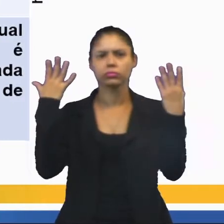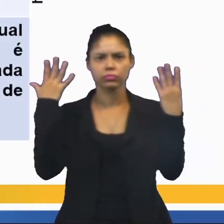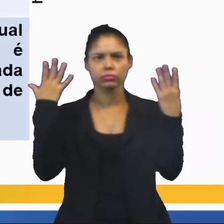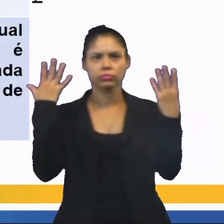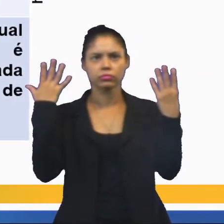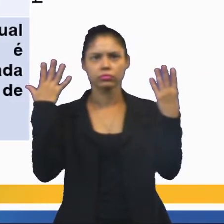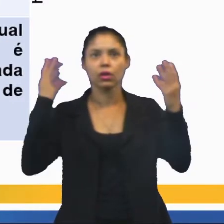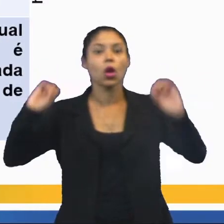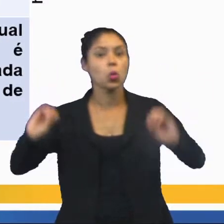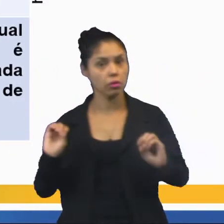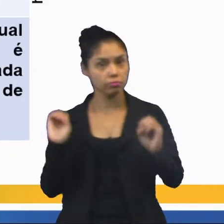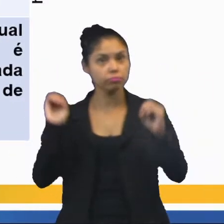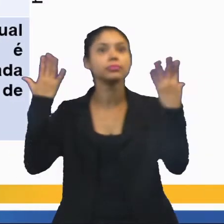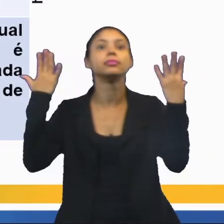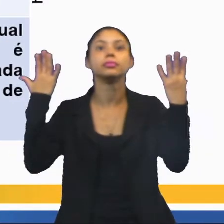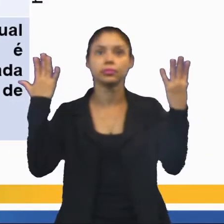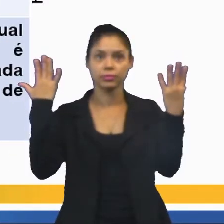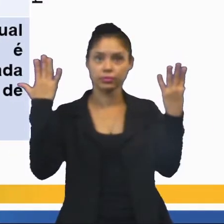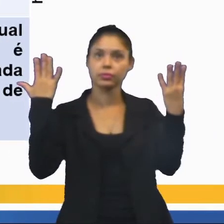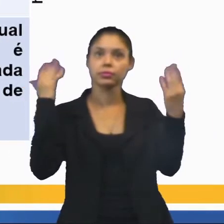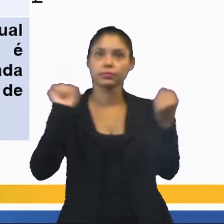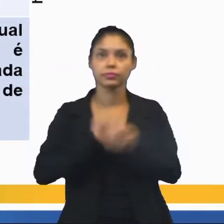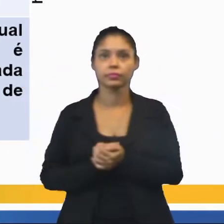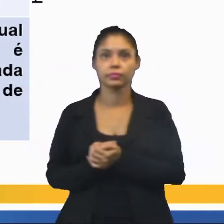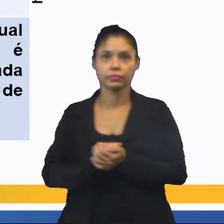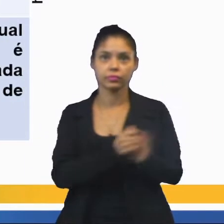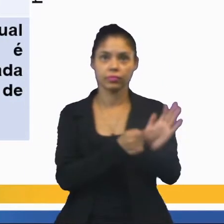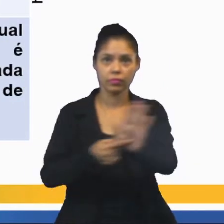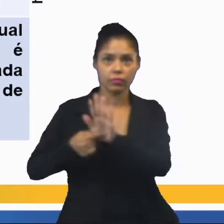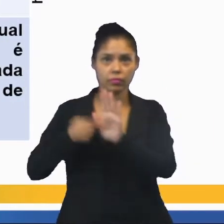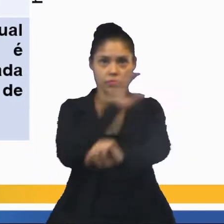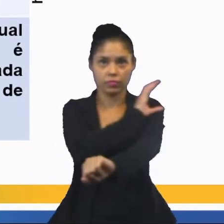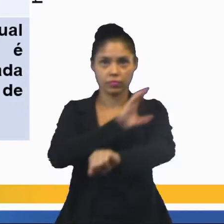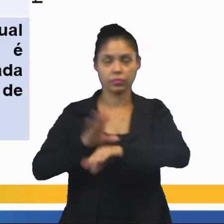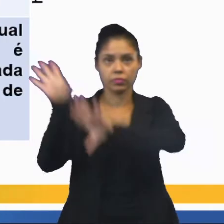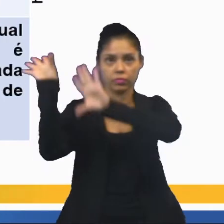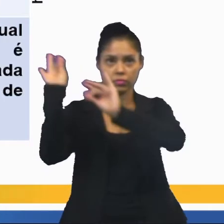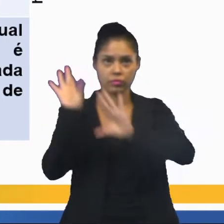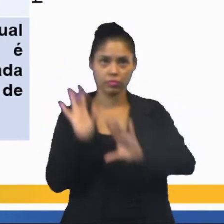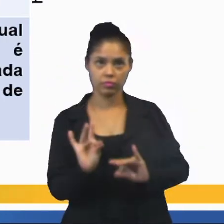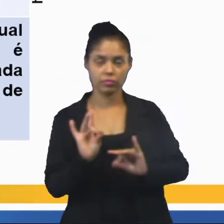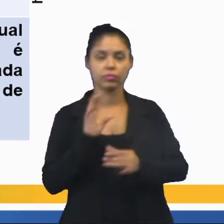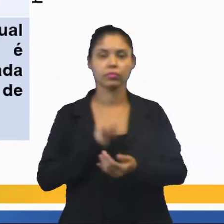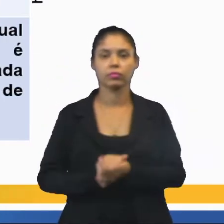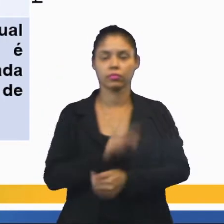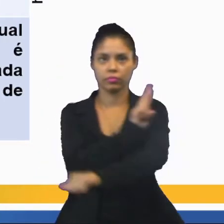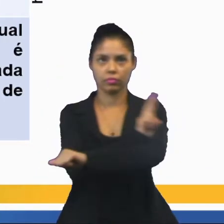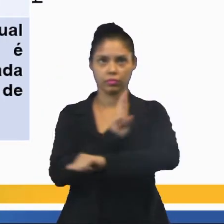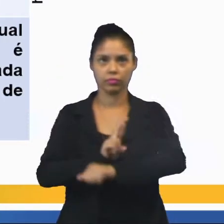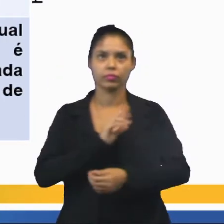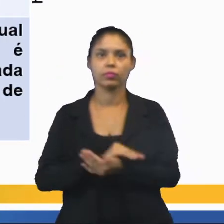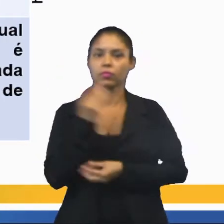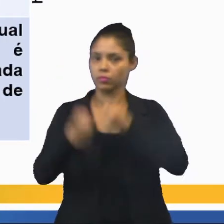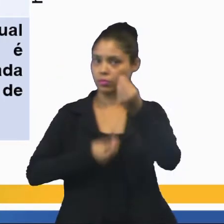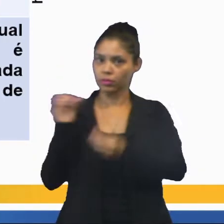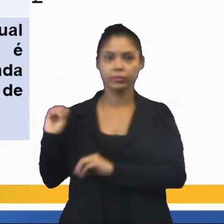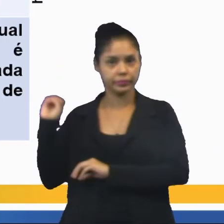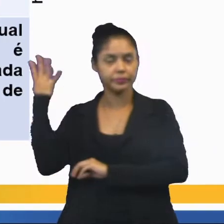festividade que, como representação cultural de cada religião,